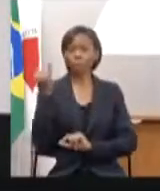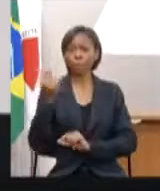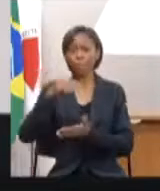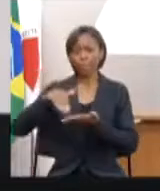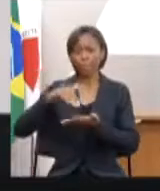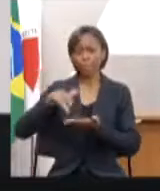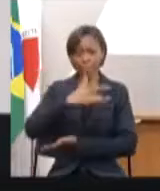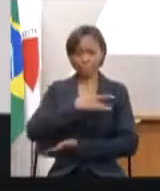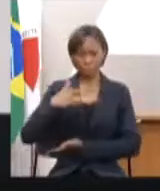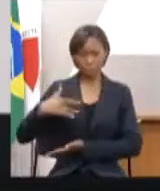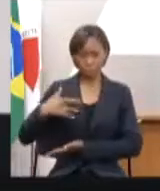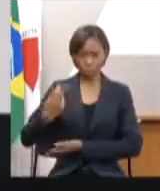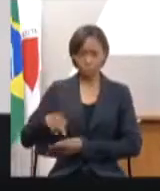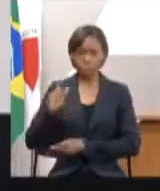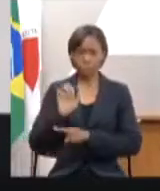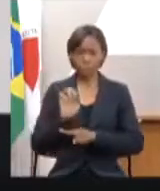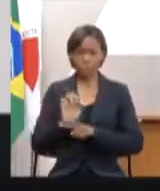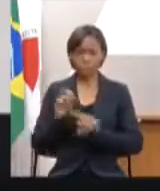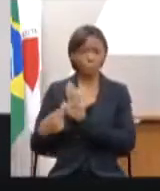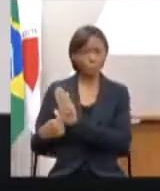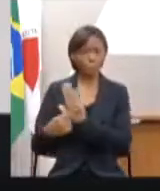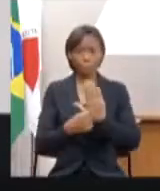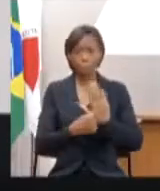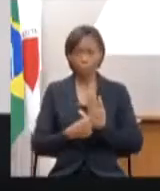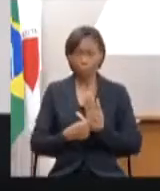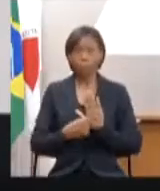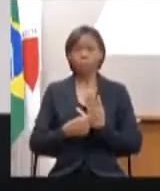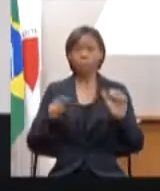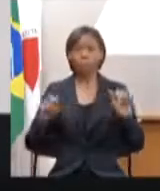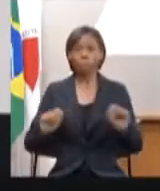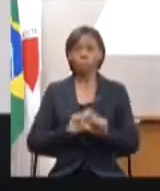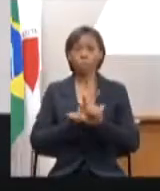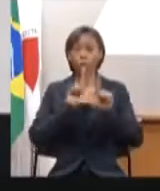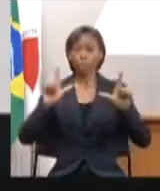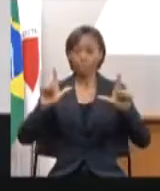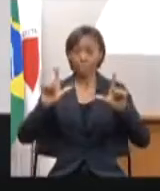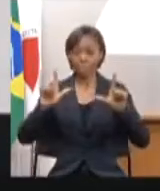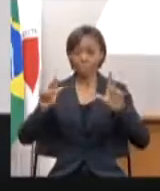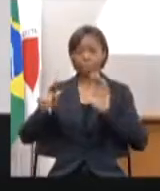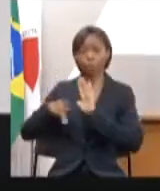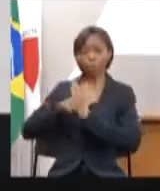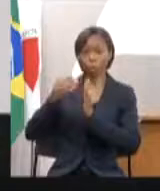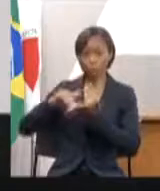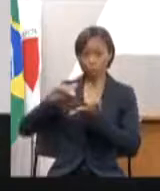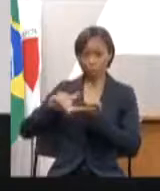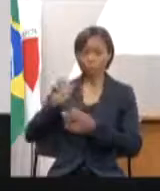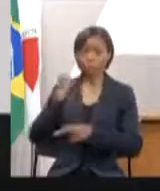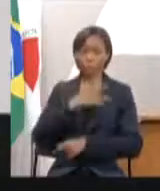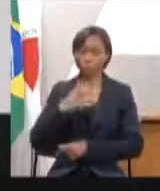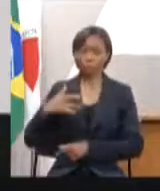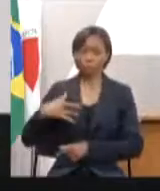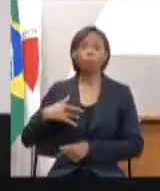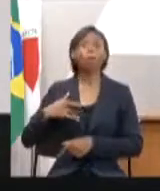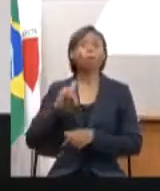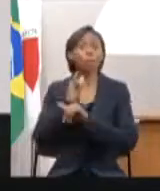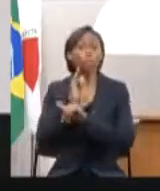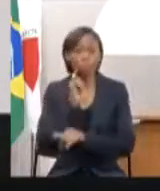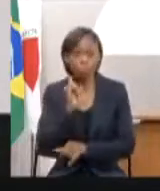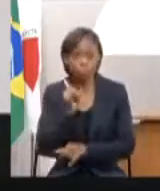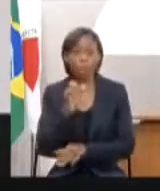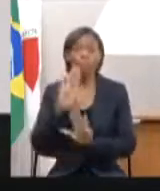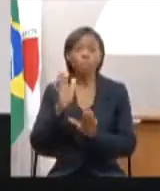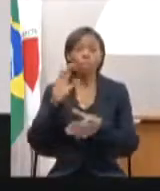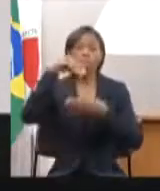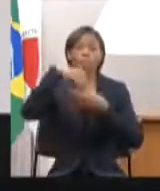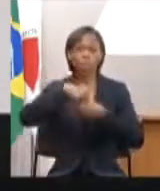Saúde disponibilize a apresentação feita pelo secretário de Estado de Saúde Geraldo deixa eu lhe comunicar que já está disponível no site da